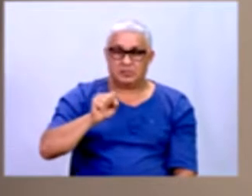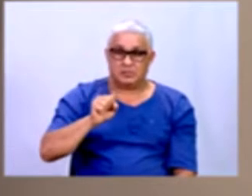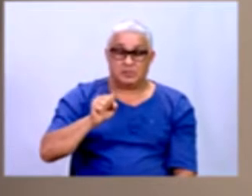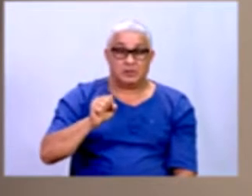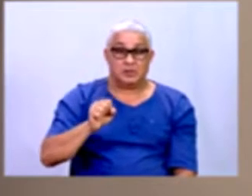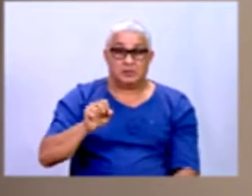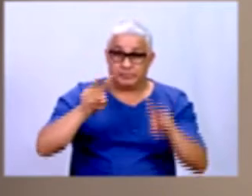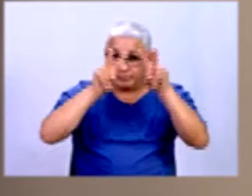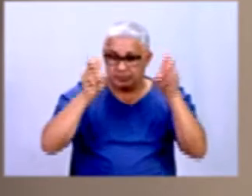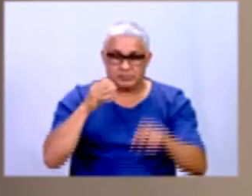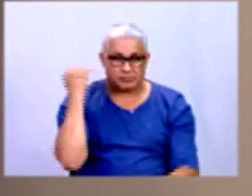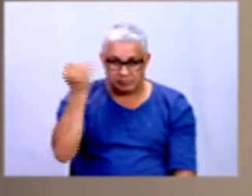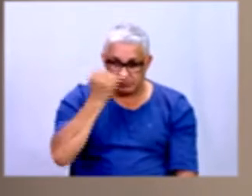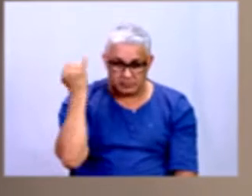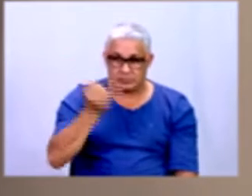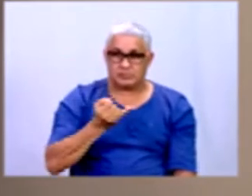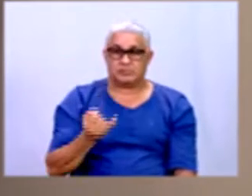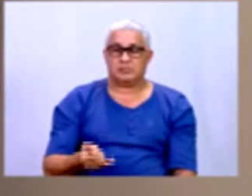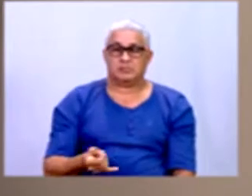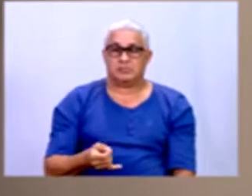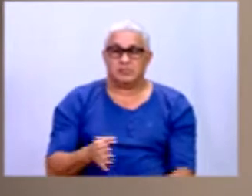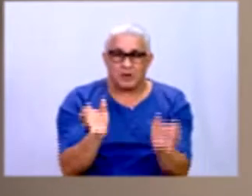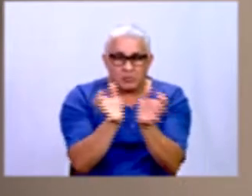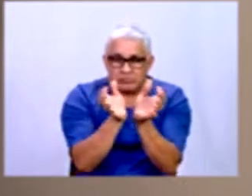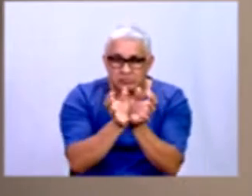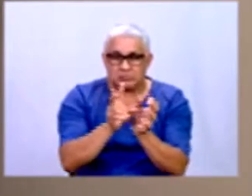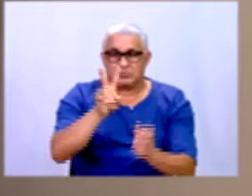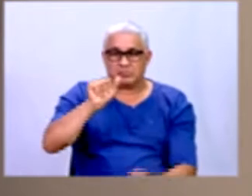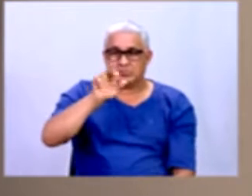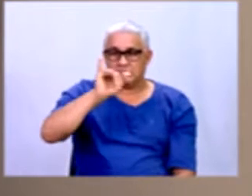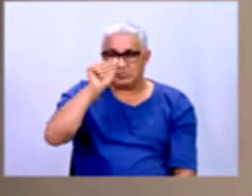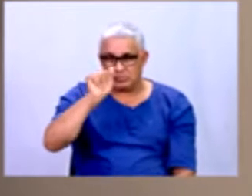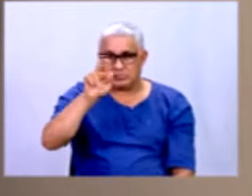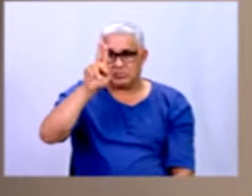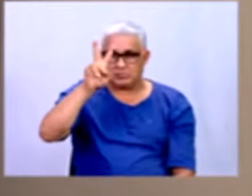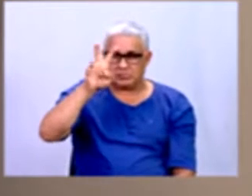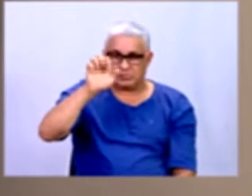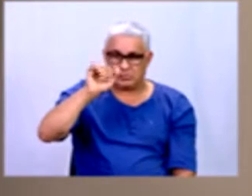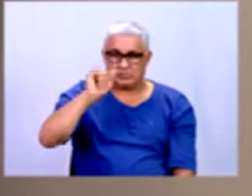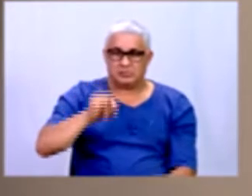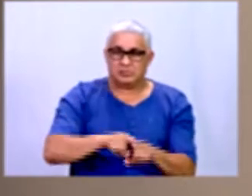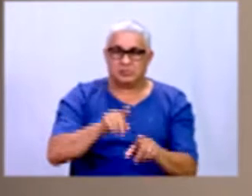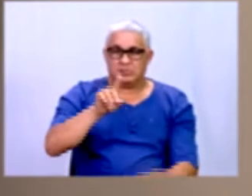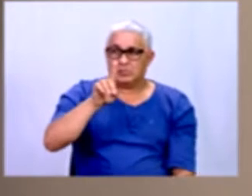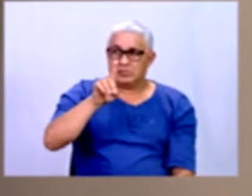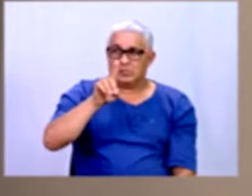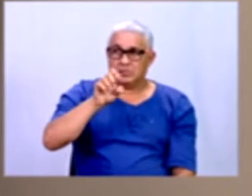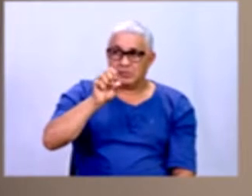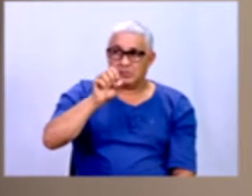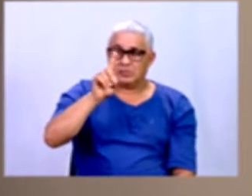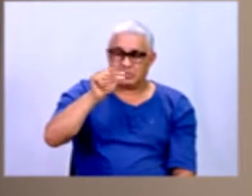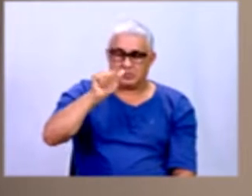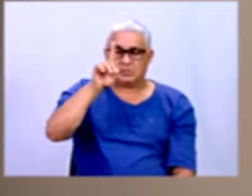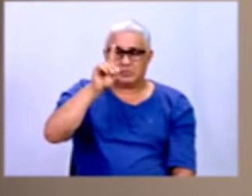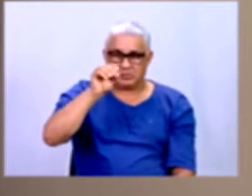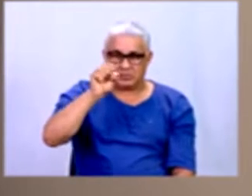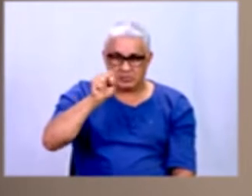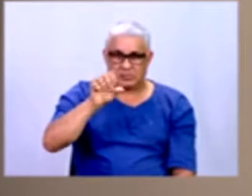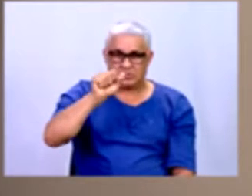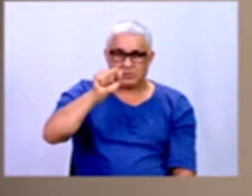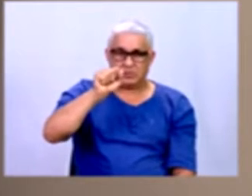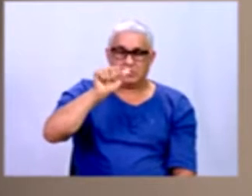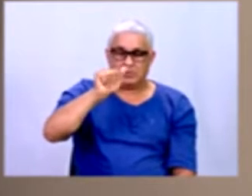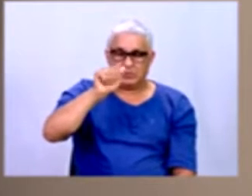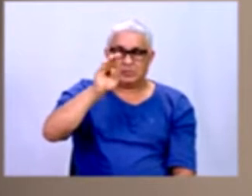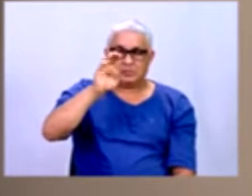classificação dessas variáveis, dados absolutos e dados relativos, porcentagem, porcentagem, tenho